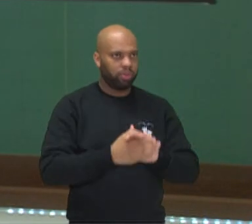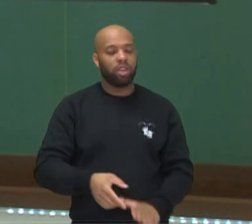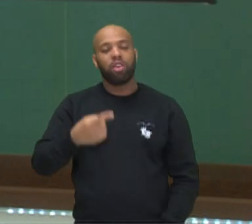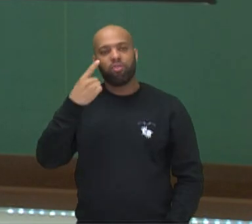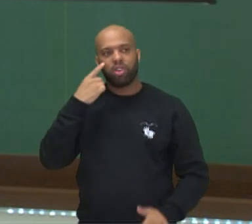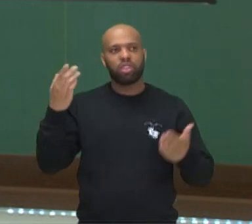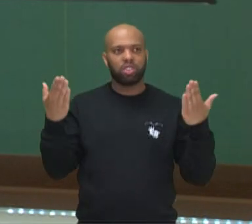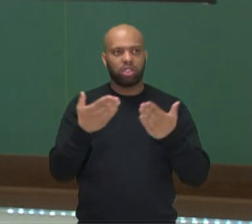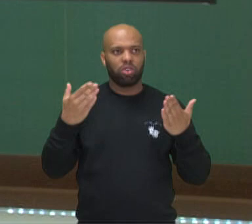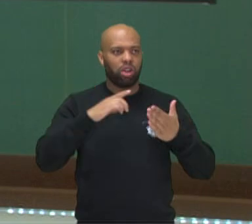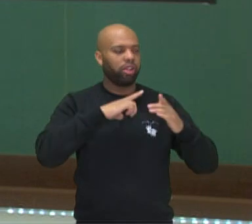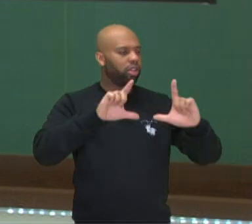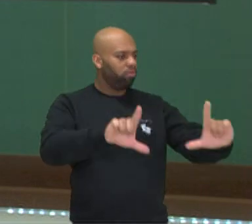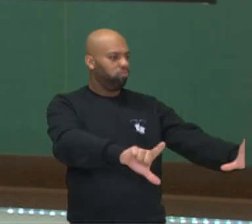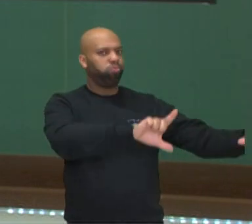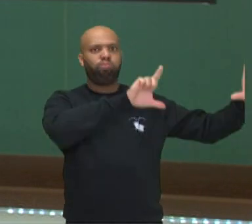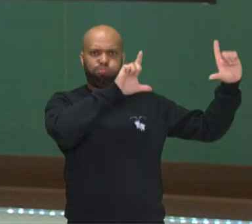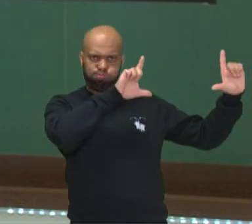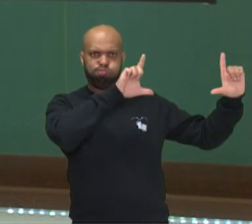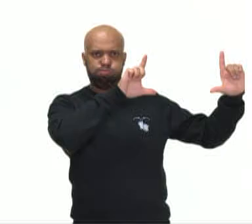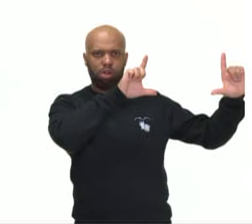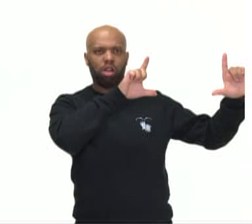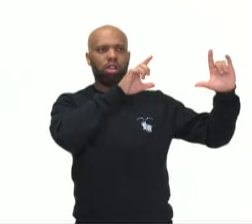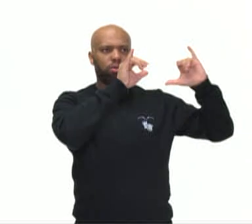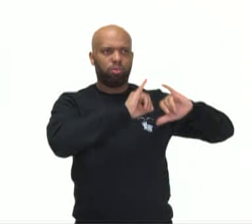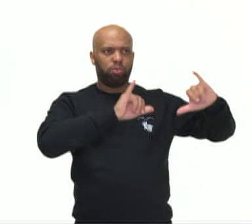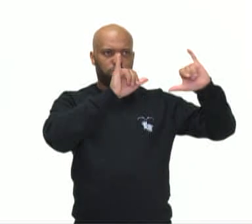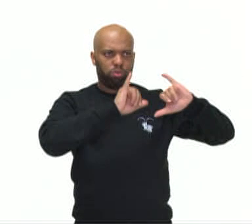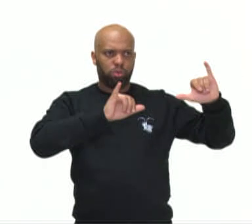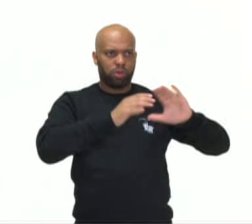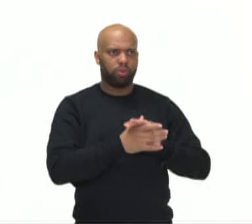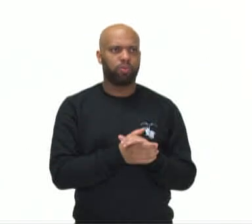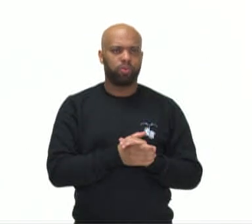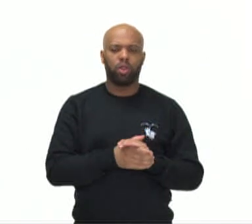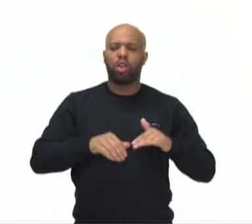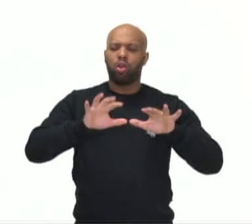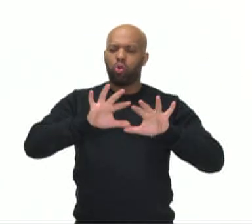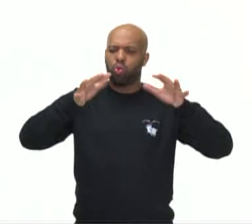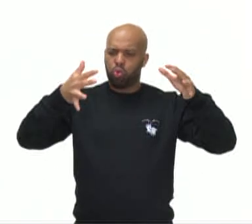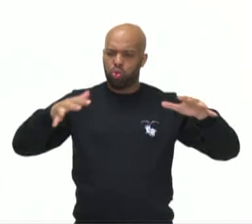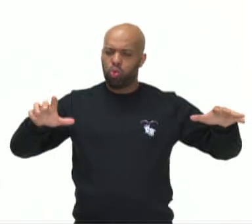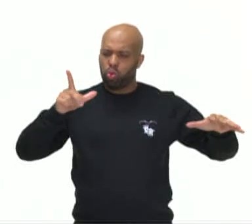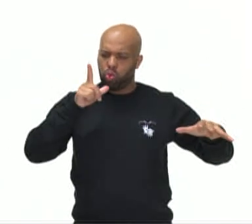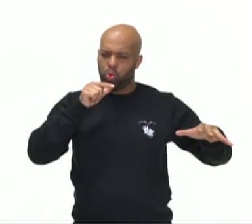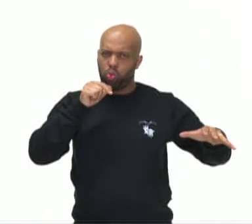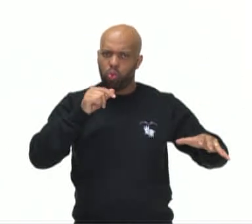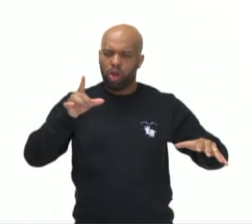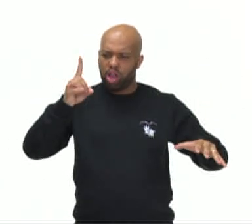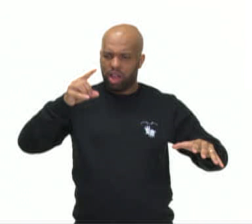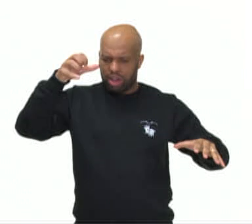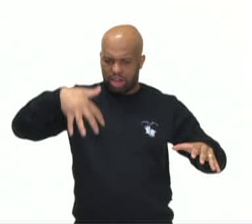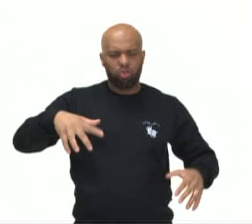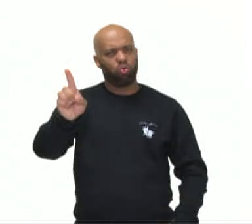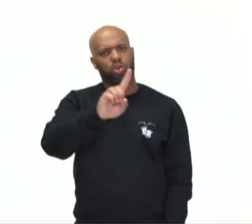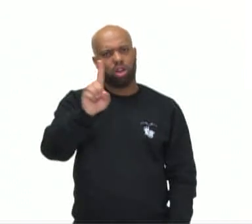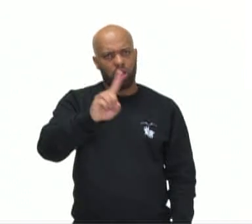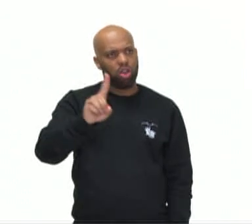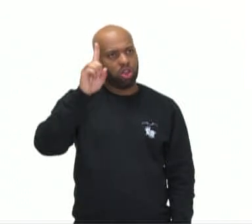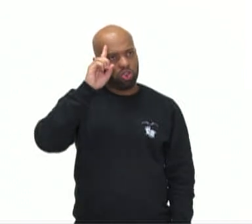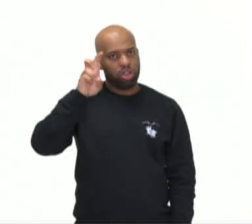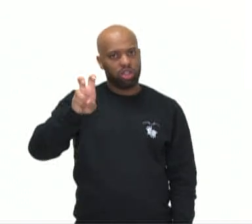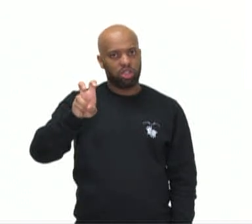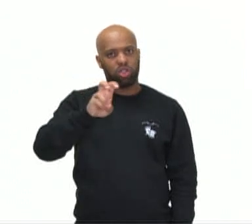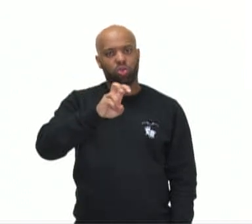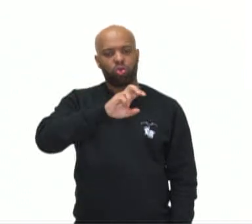aqui a presença de um outdoor, nele está escrito não deixe o fundo do mar virar lixeira. 5 de junho, dia